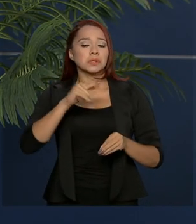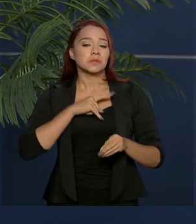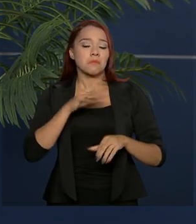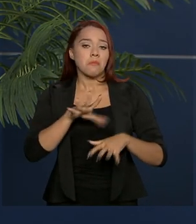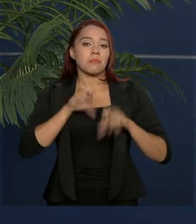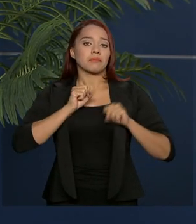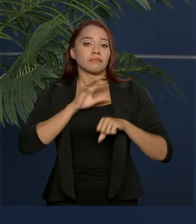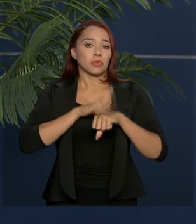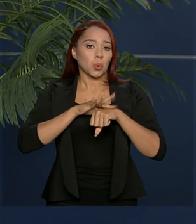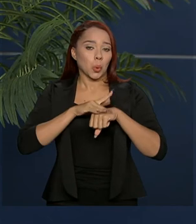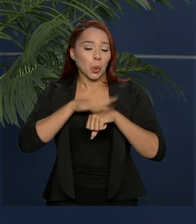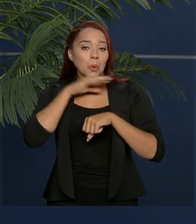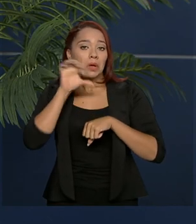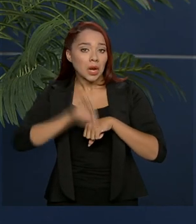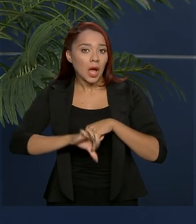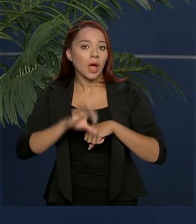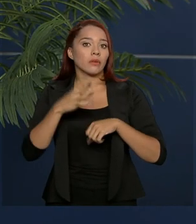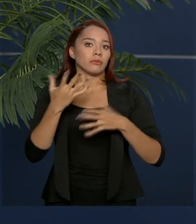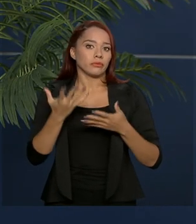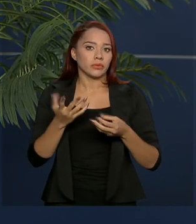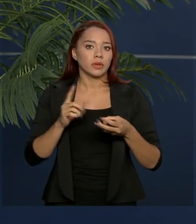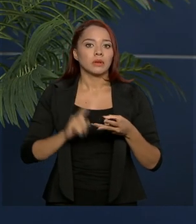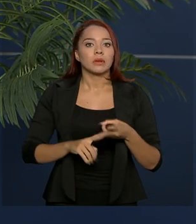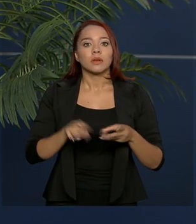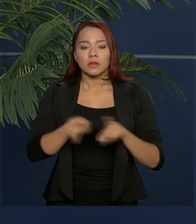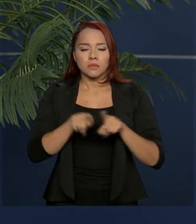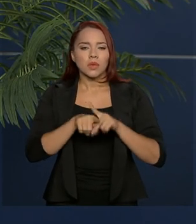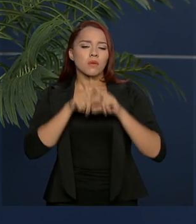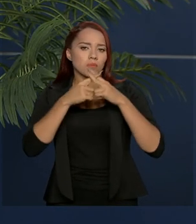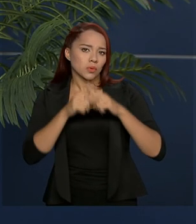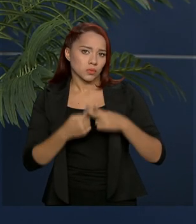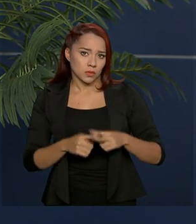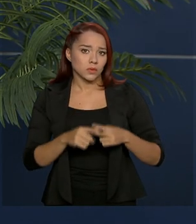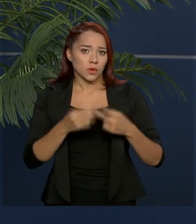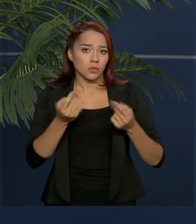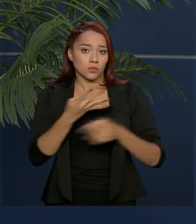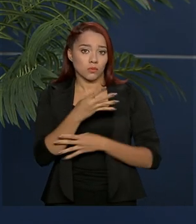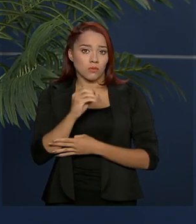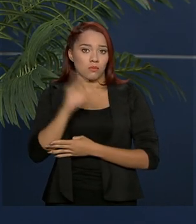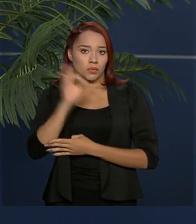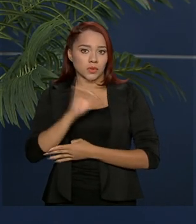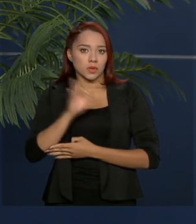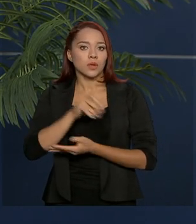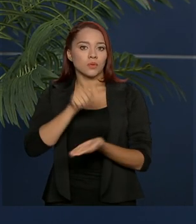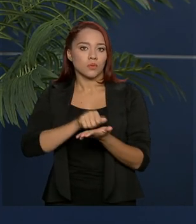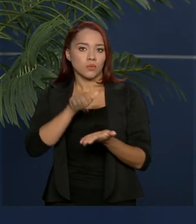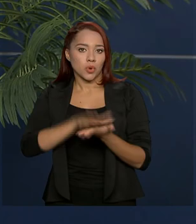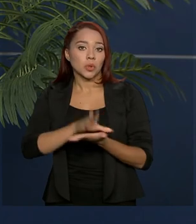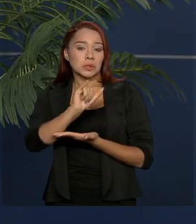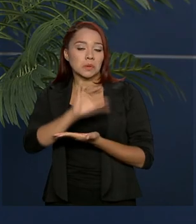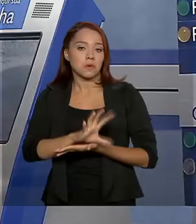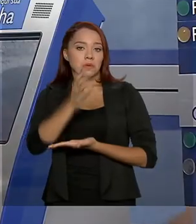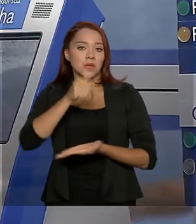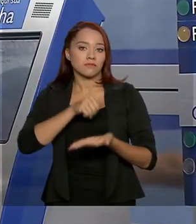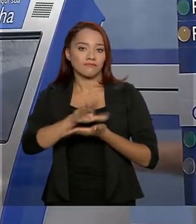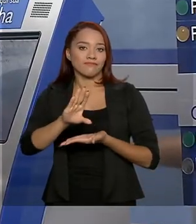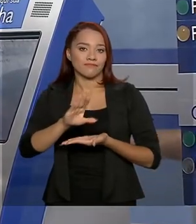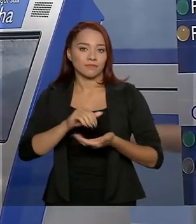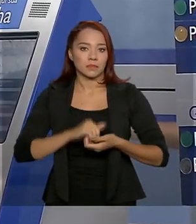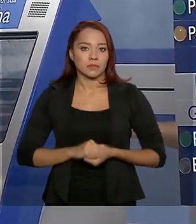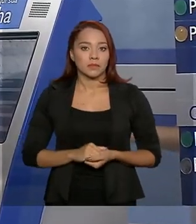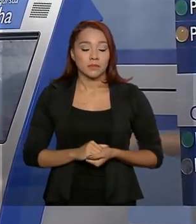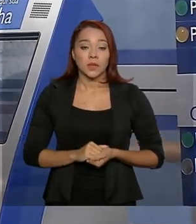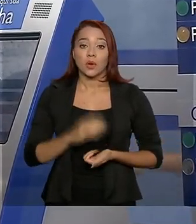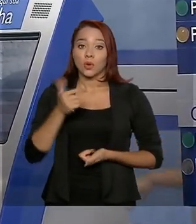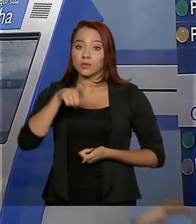doença grave que esteja contemplada e a manutenção dos 40% de multa em caso de rescisão. A outra